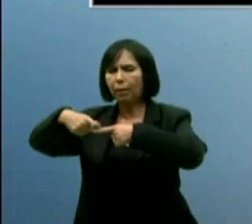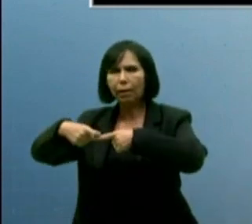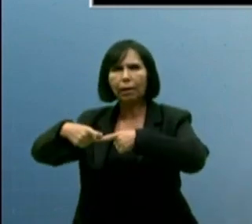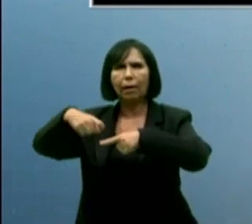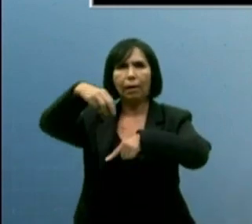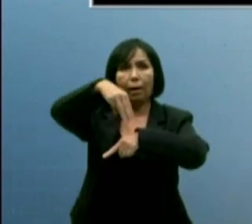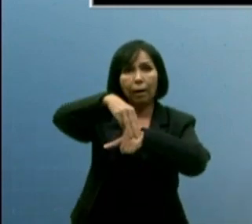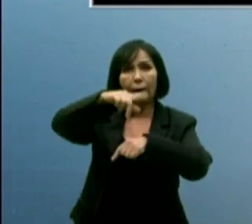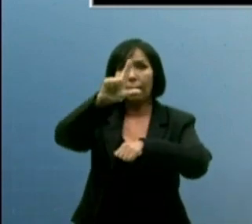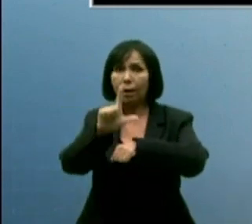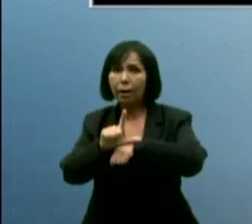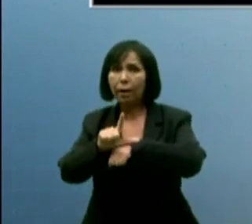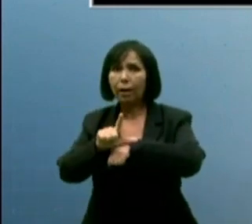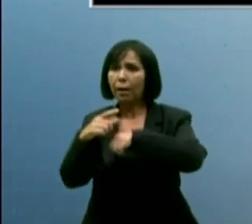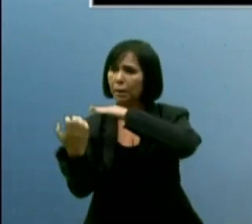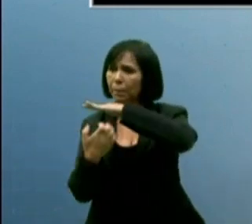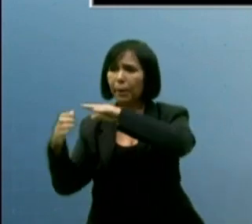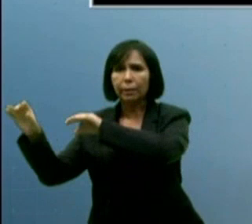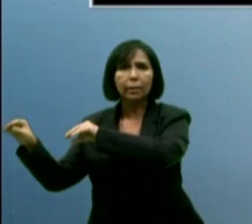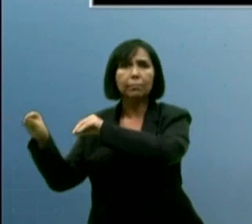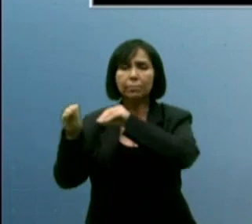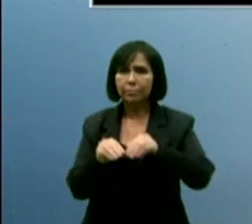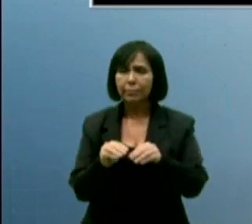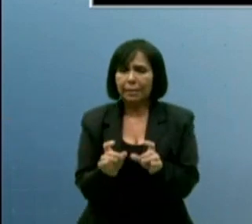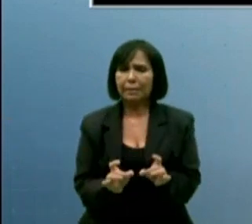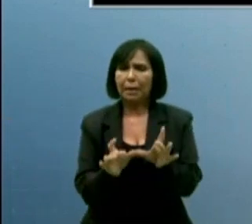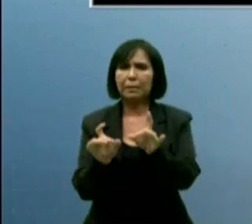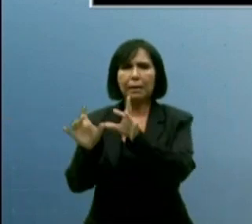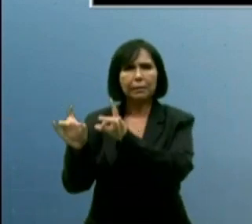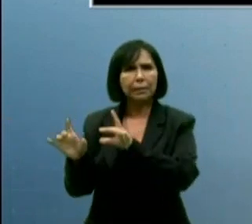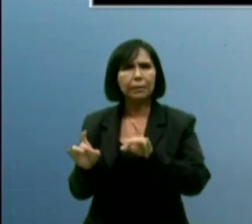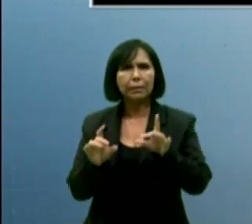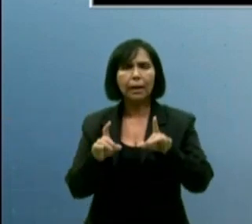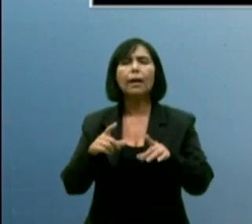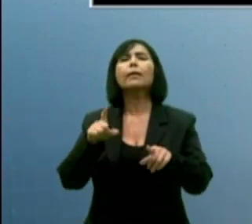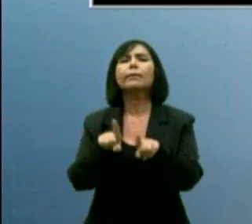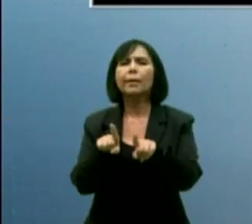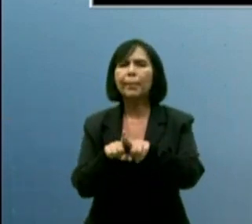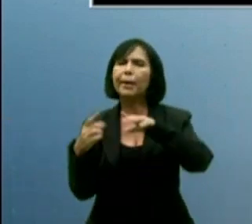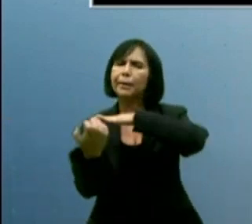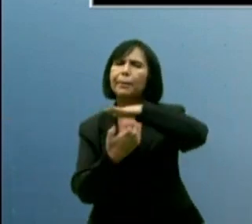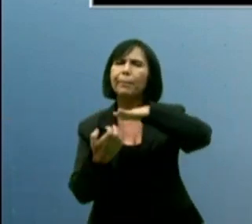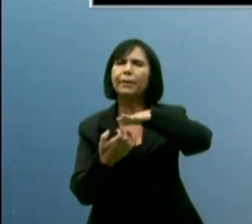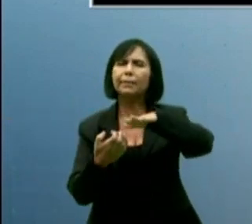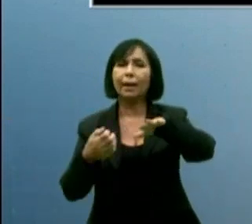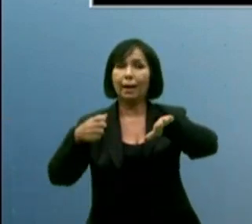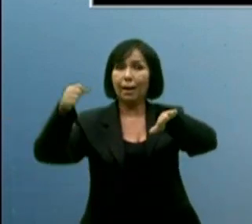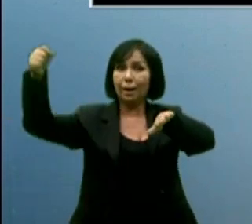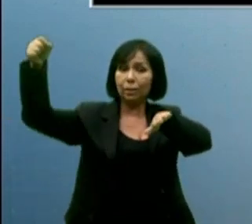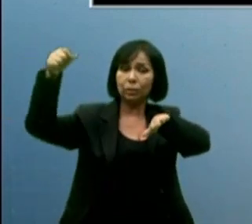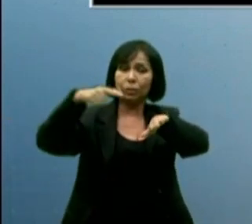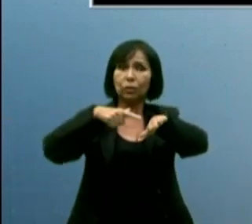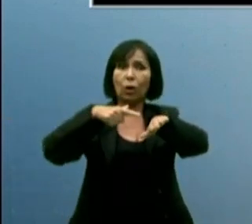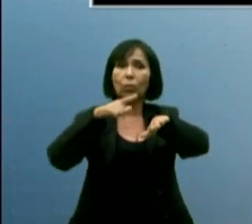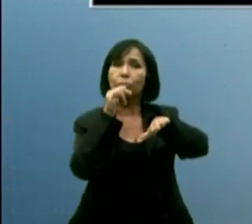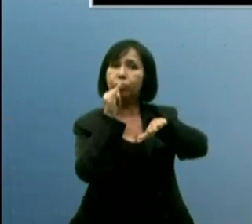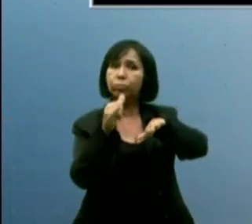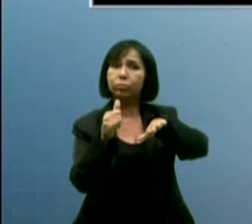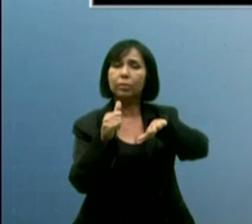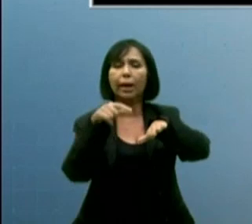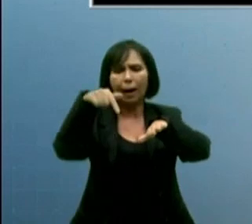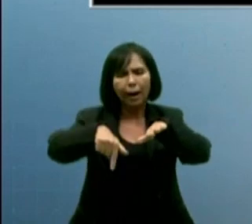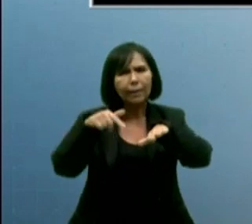a Magalu, empresas como a Balfa, que produz 3 mil painéis solares por dia aqui na Paraíba, para exatamente poder